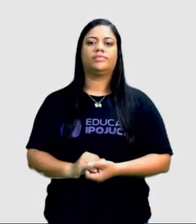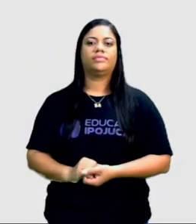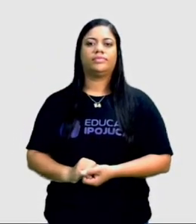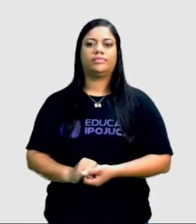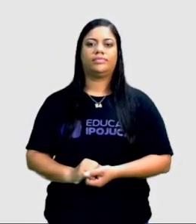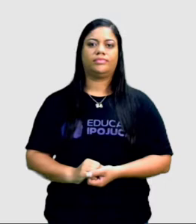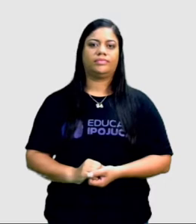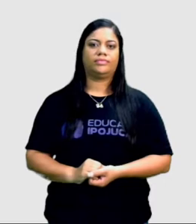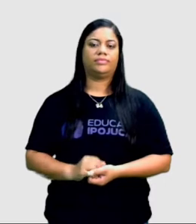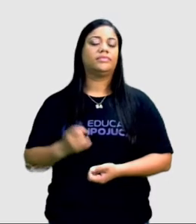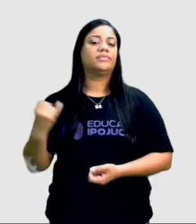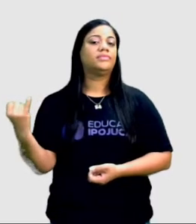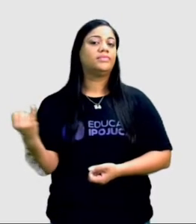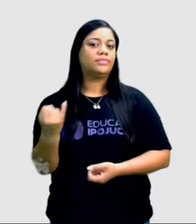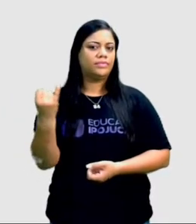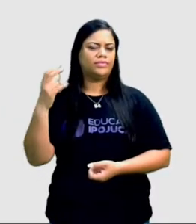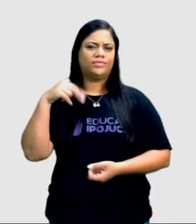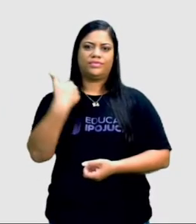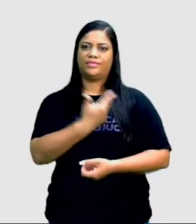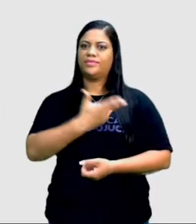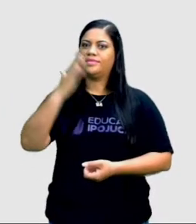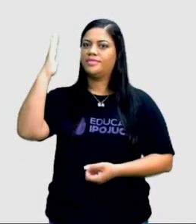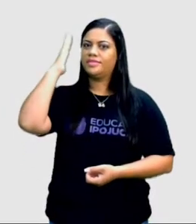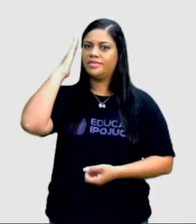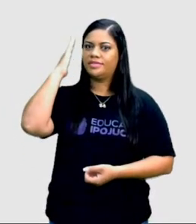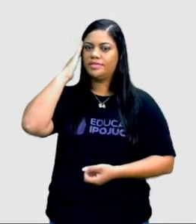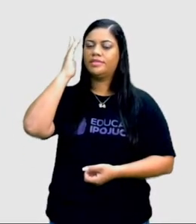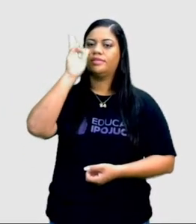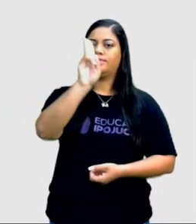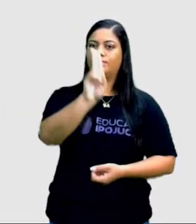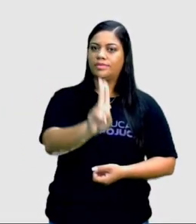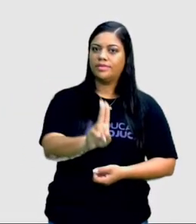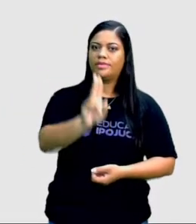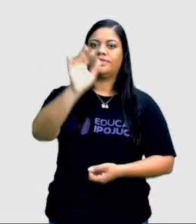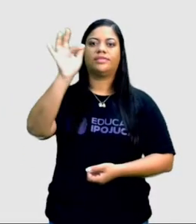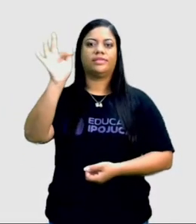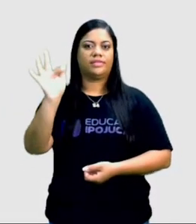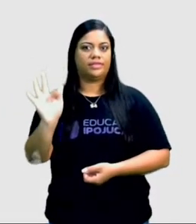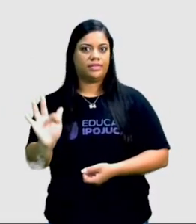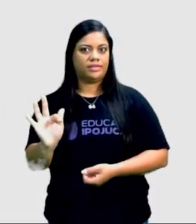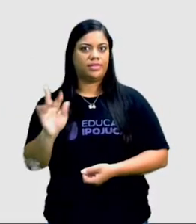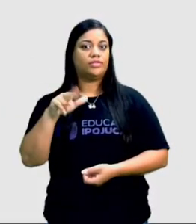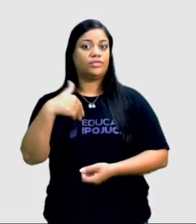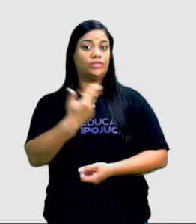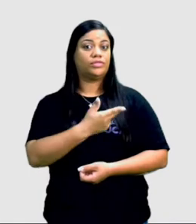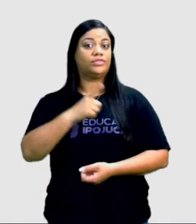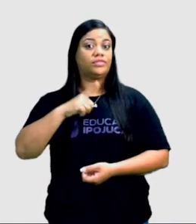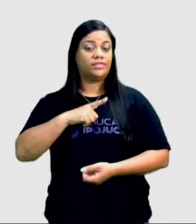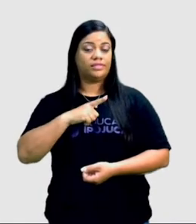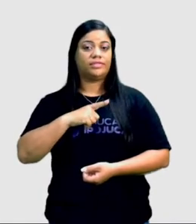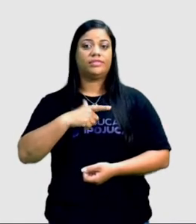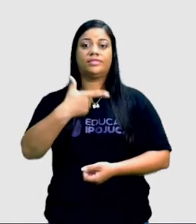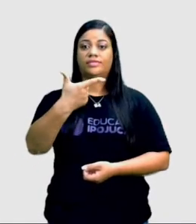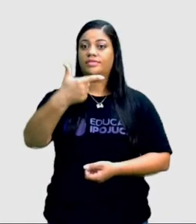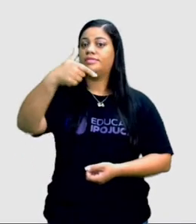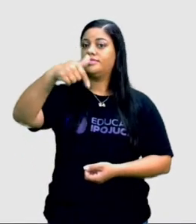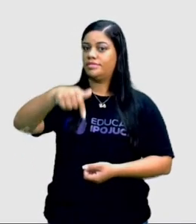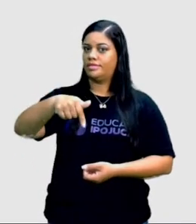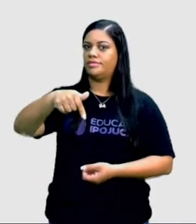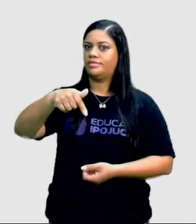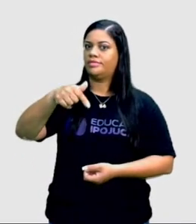Então, é importante a gente entender que unidades federativas nós temos 27,